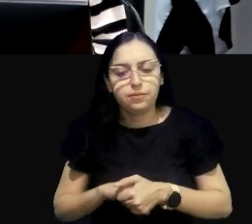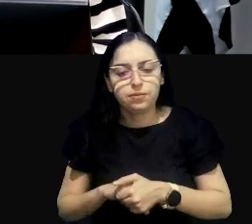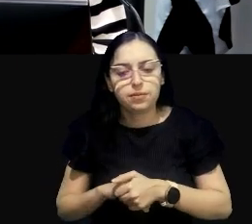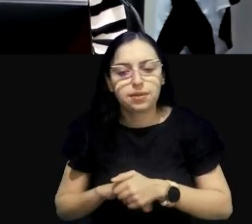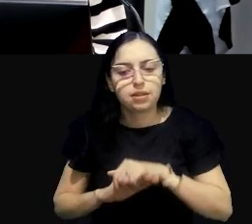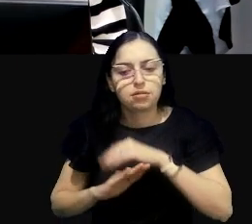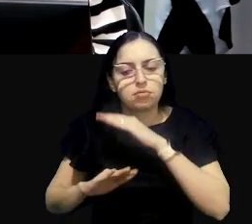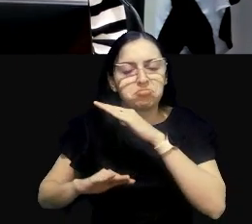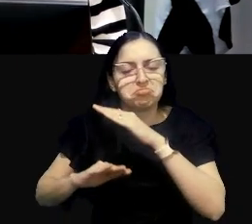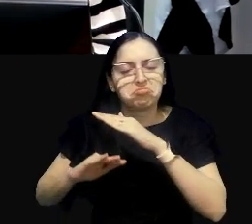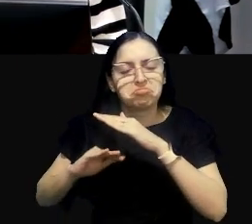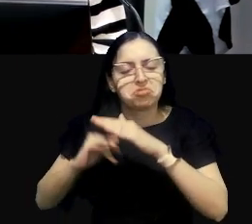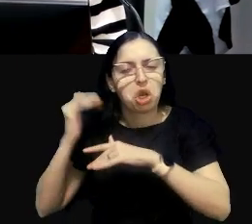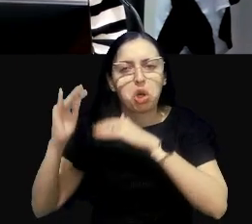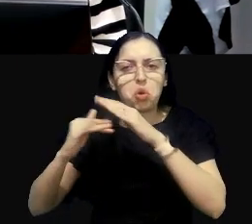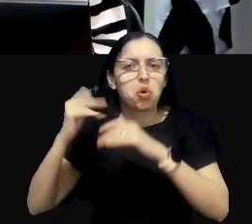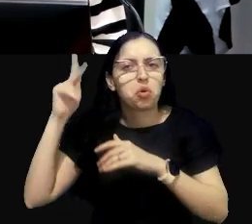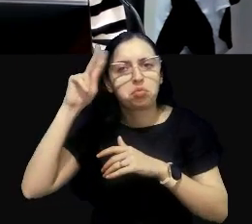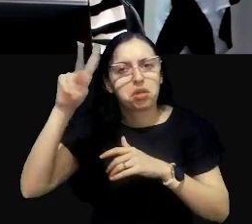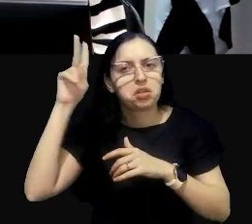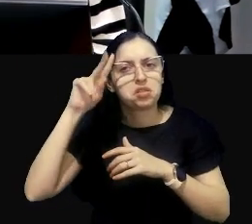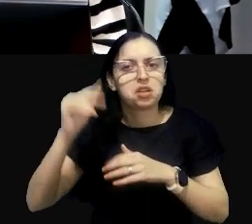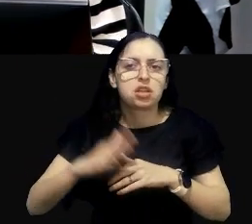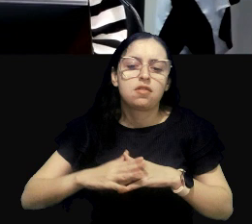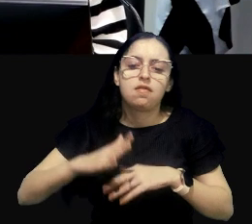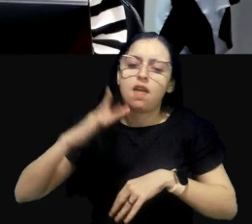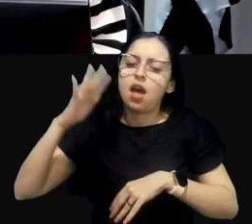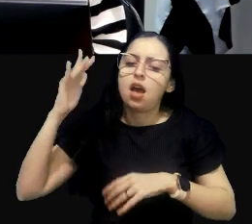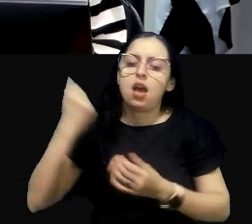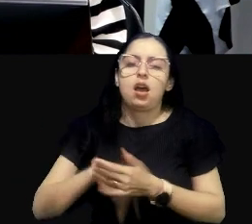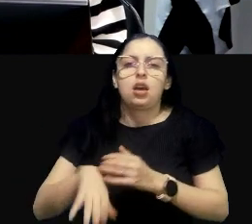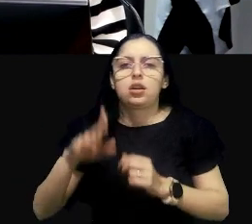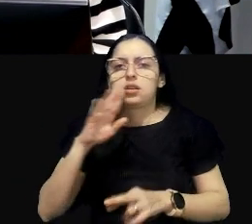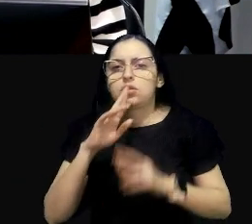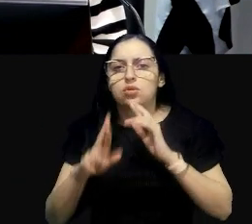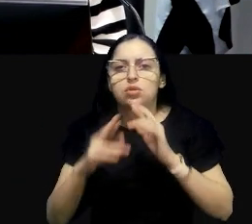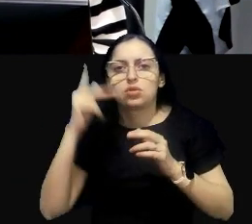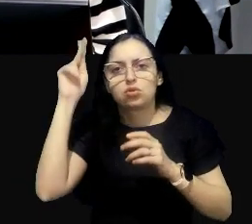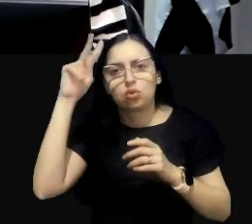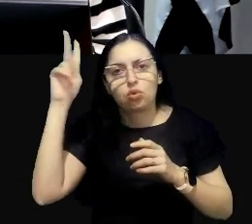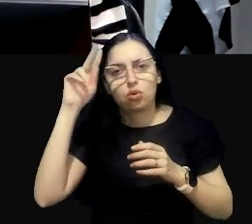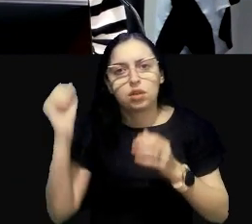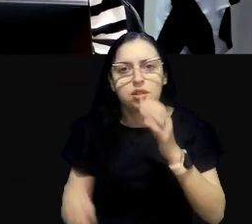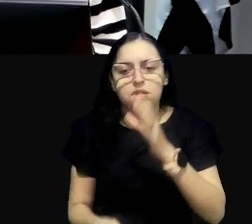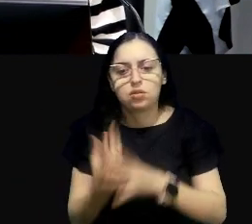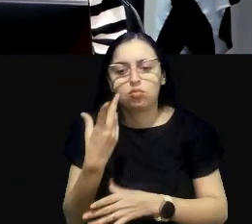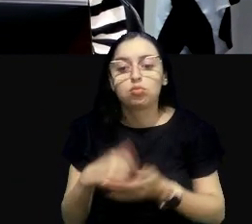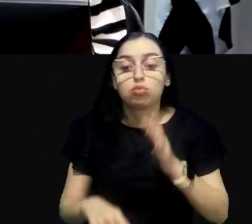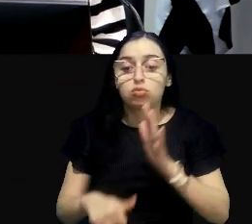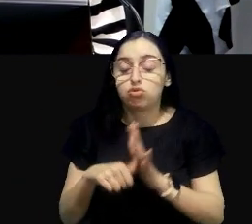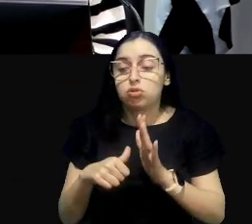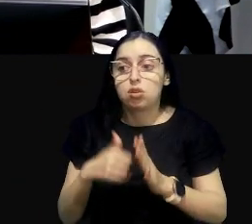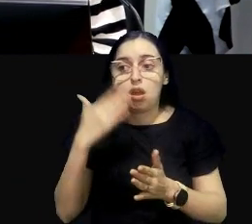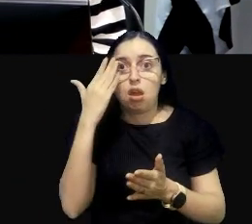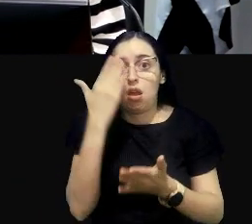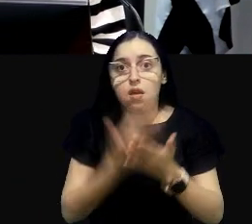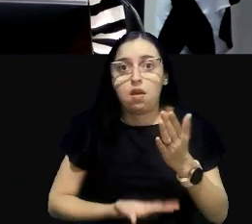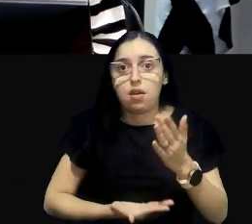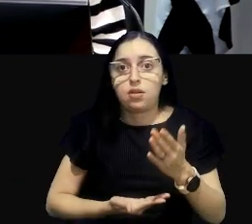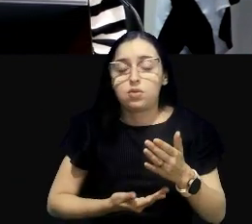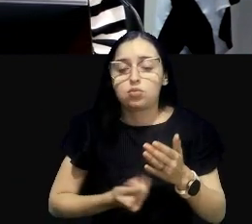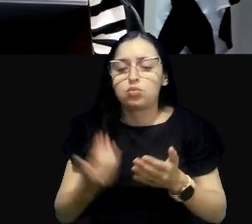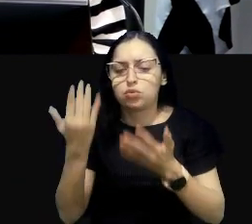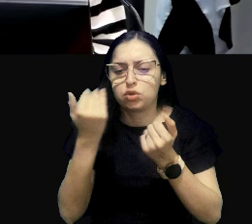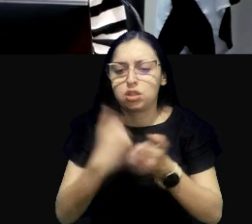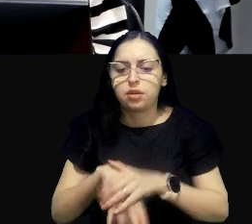dessa história, vários casos surgiram. E um deles, que me impressionou muito, foi chamada